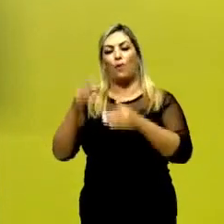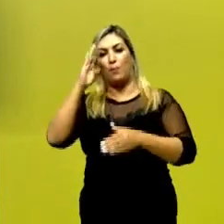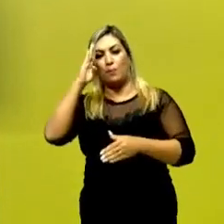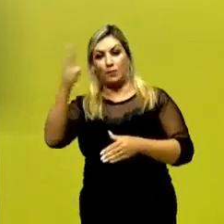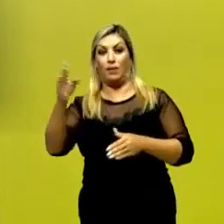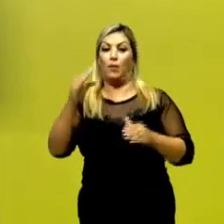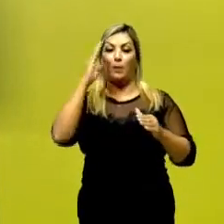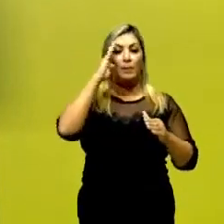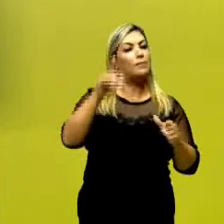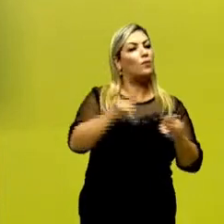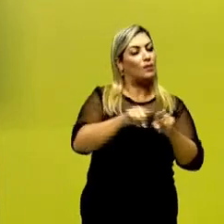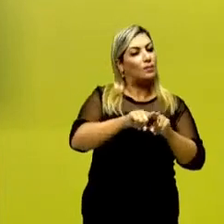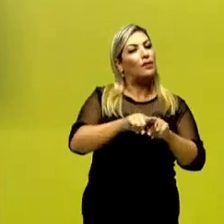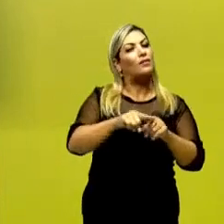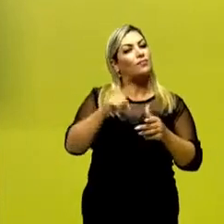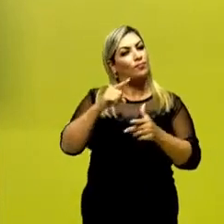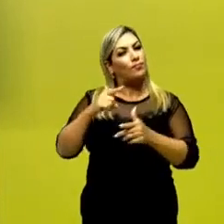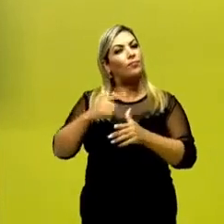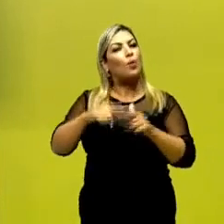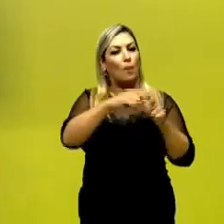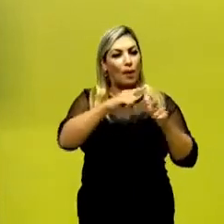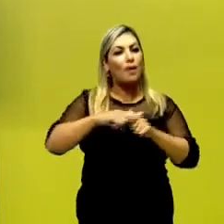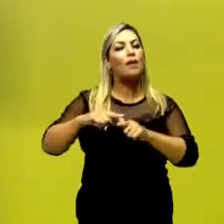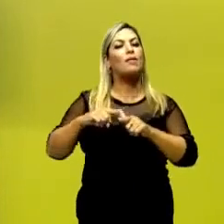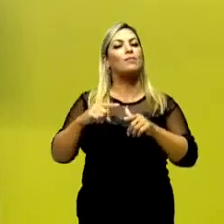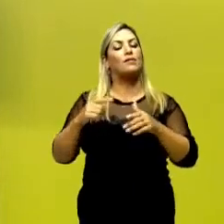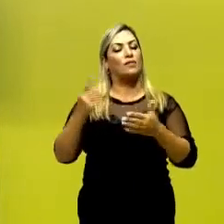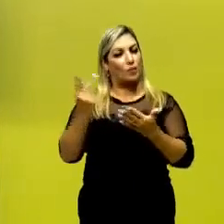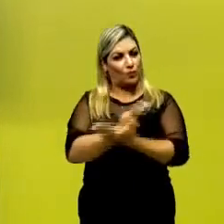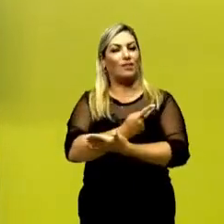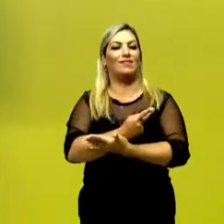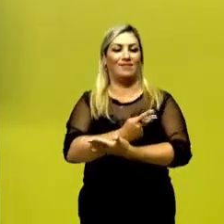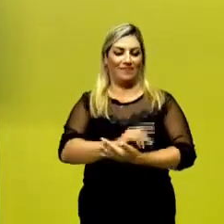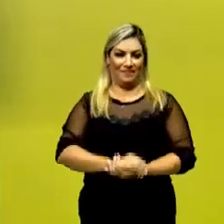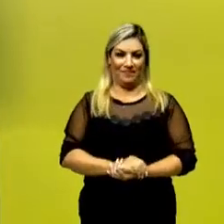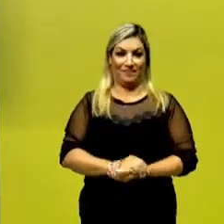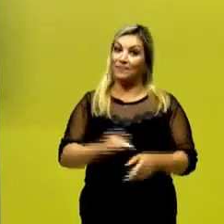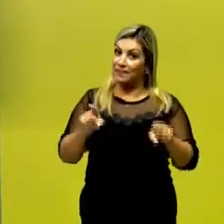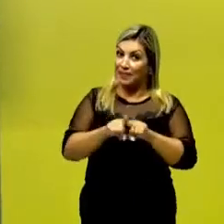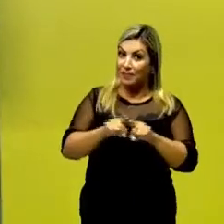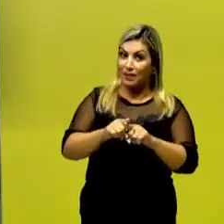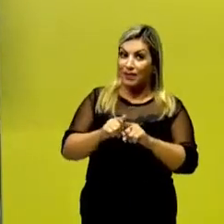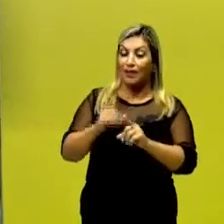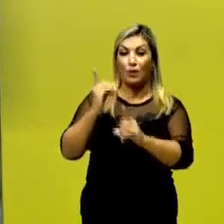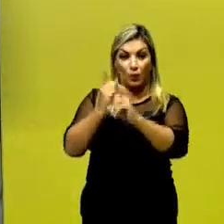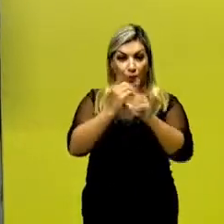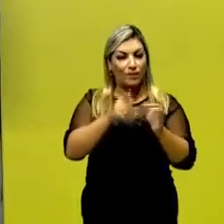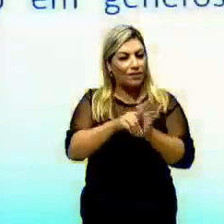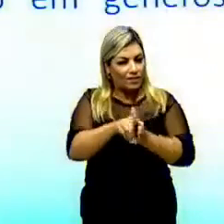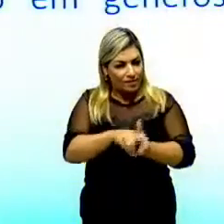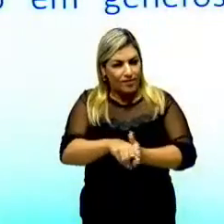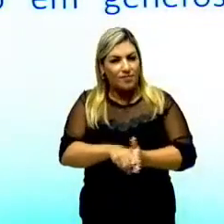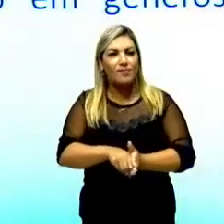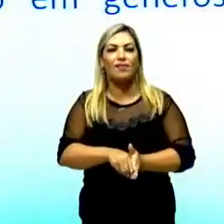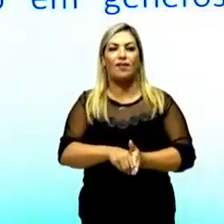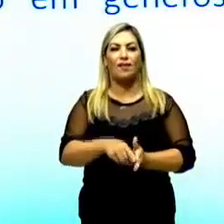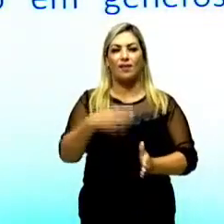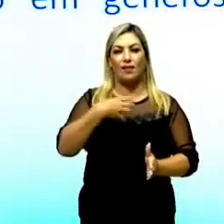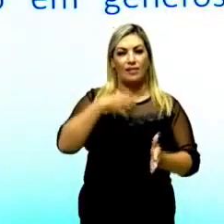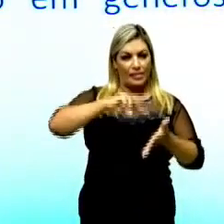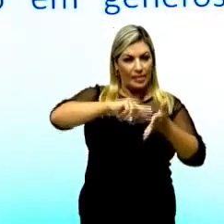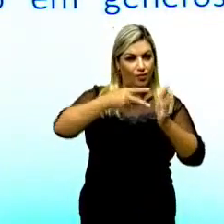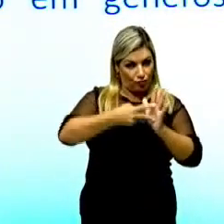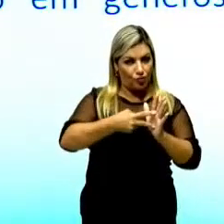principais circunstâncias e eventuais decorrências. Também, identificar e analisar os efeitos de sentido